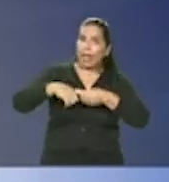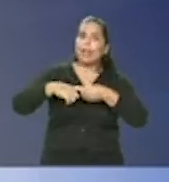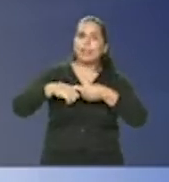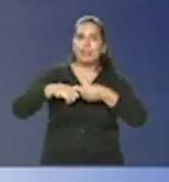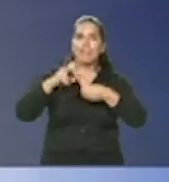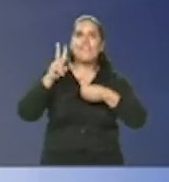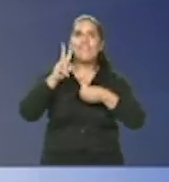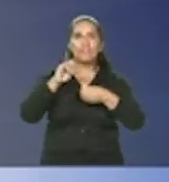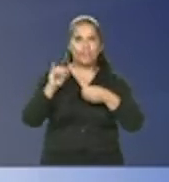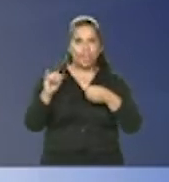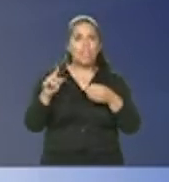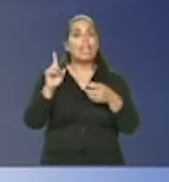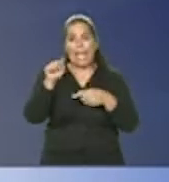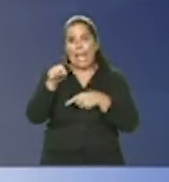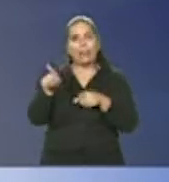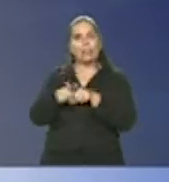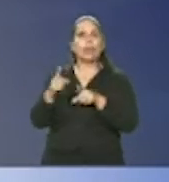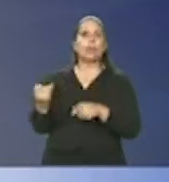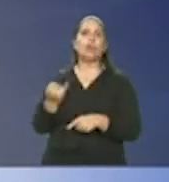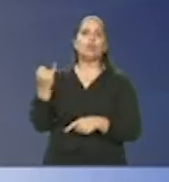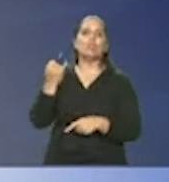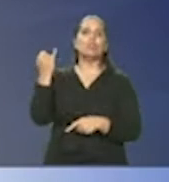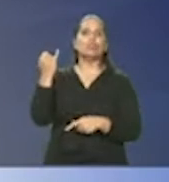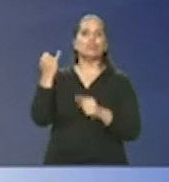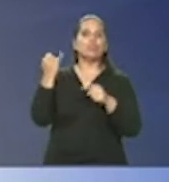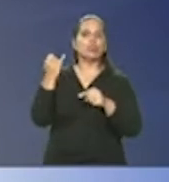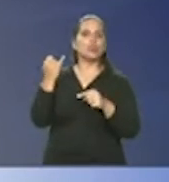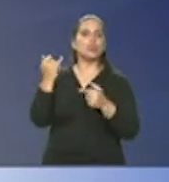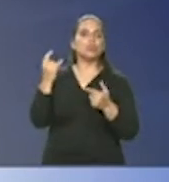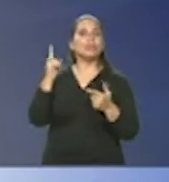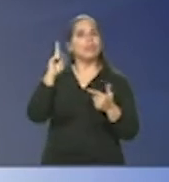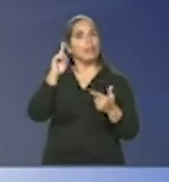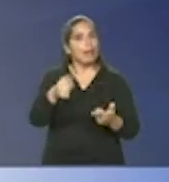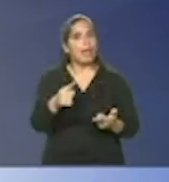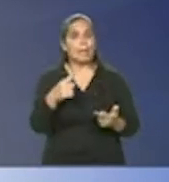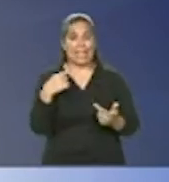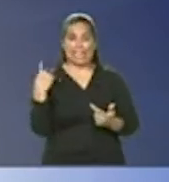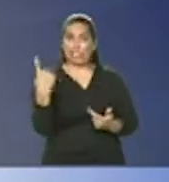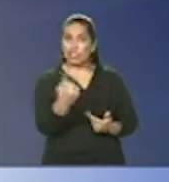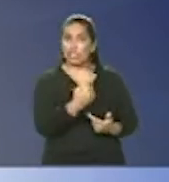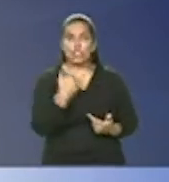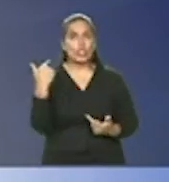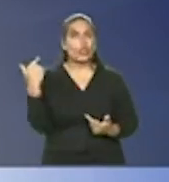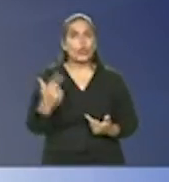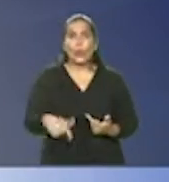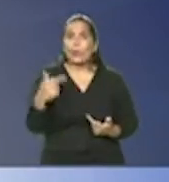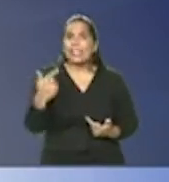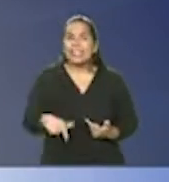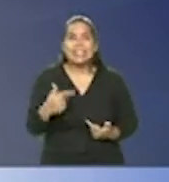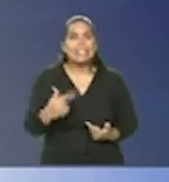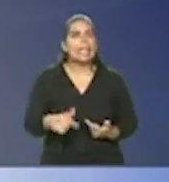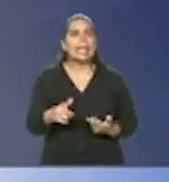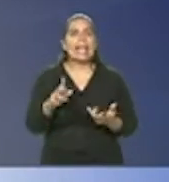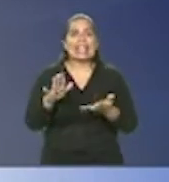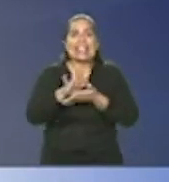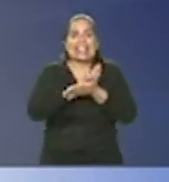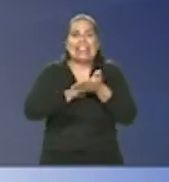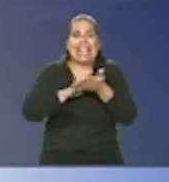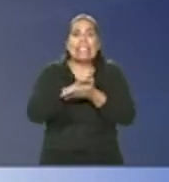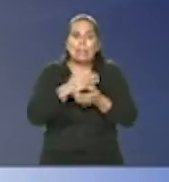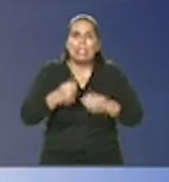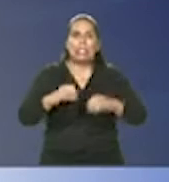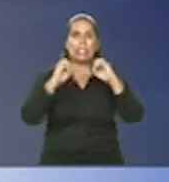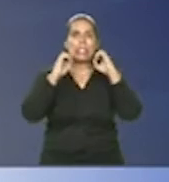estudo também é uma questão muito importante prefeito exatamente para que a gente não tenha nenhuma hipótese a hipótese tem que ser